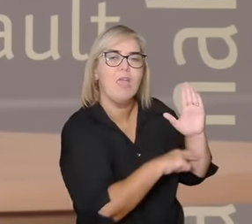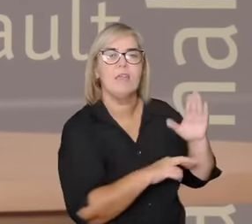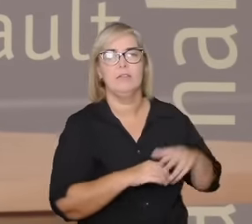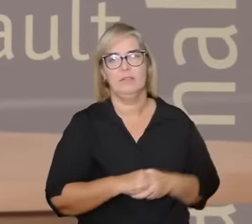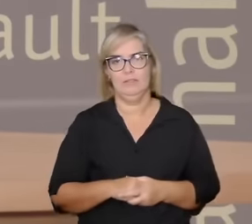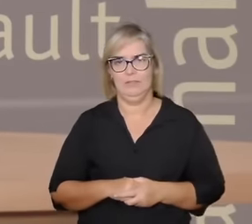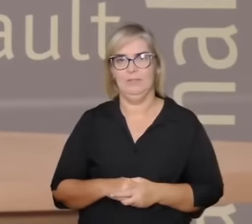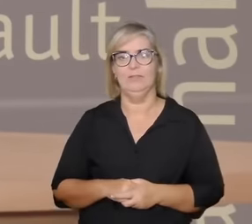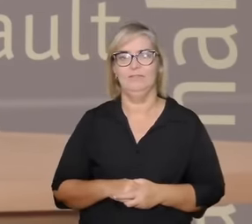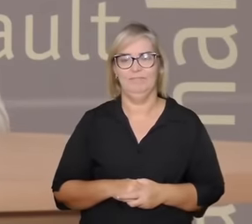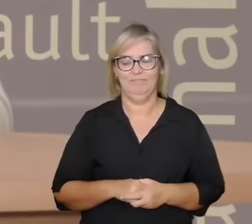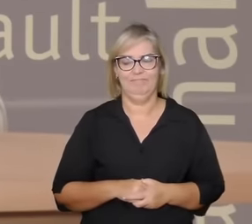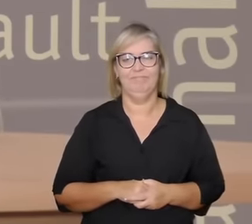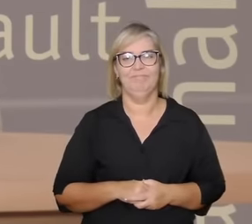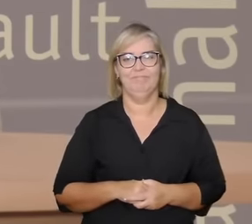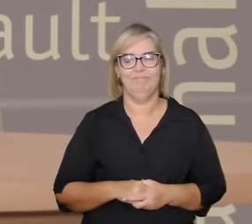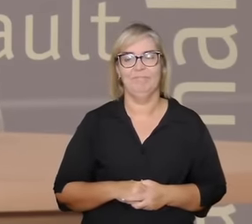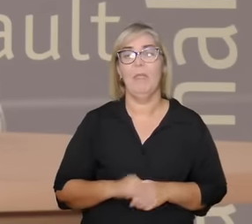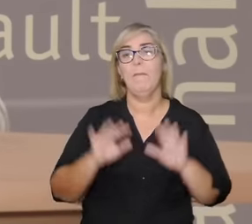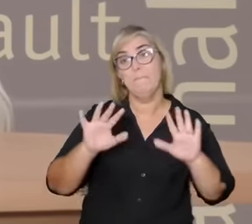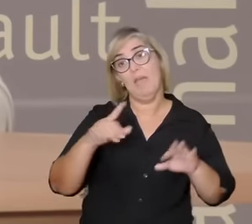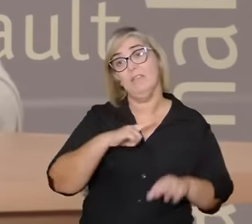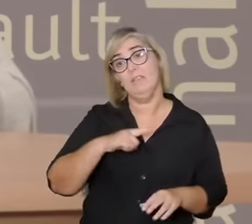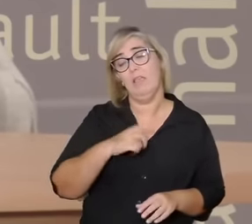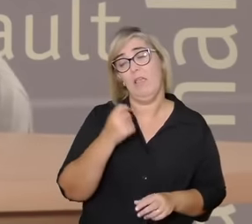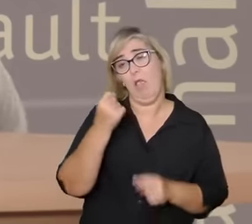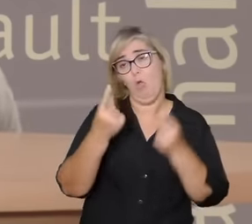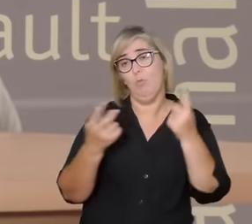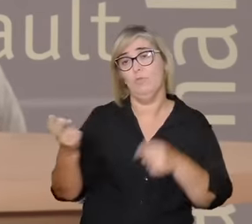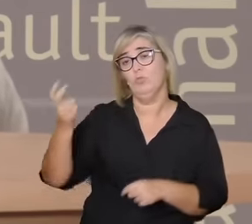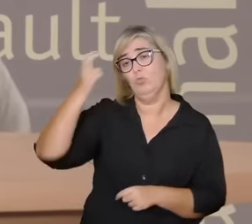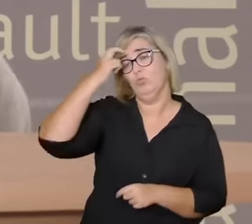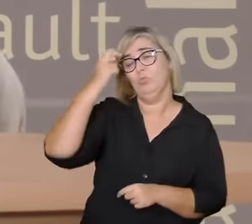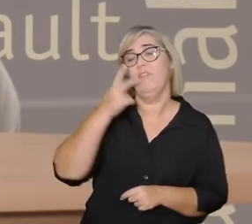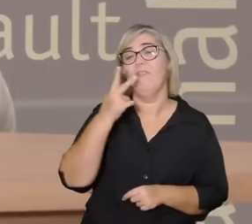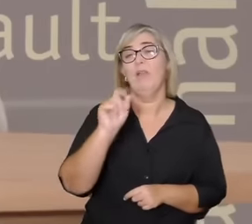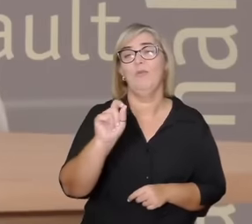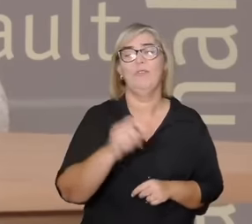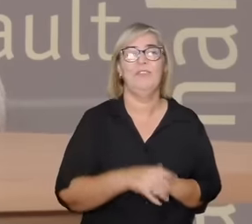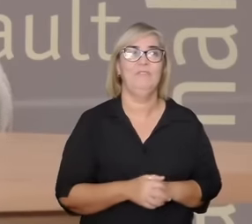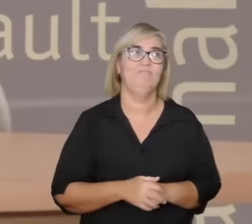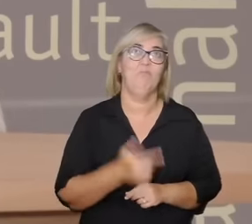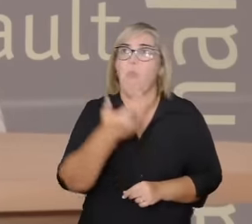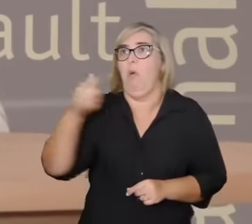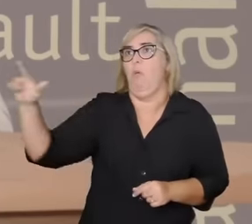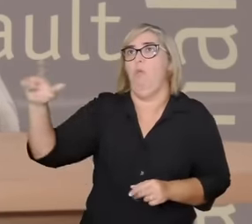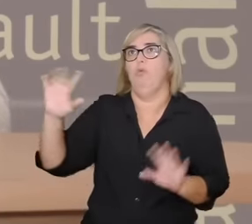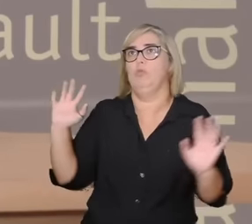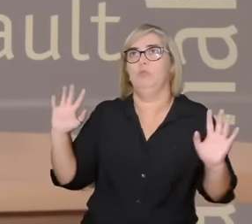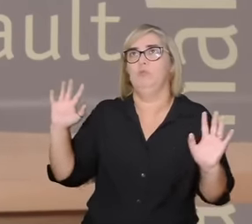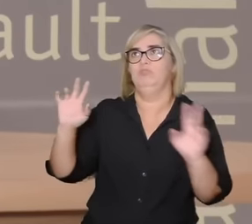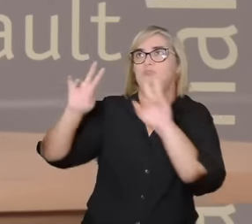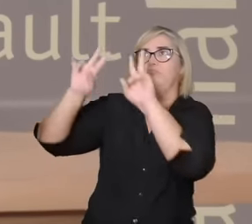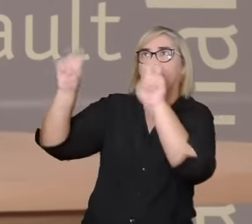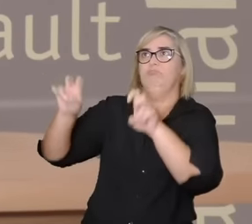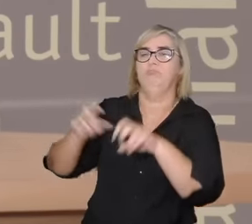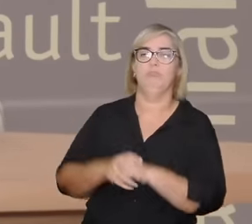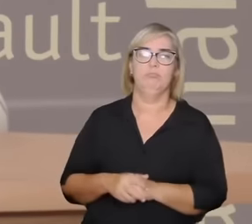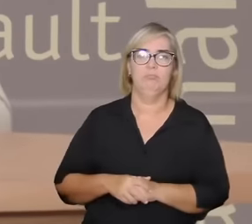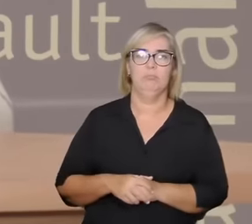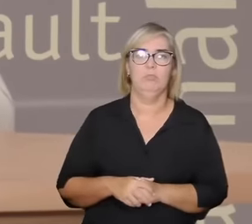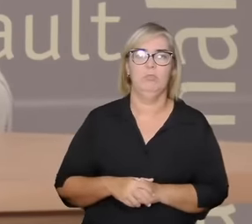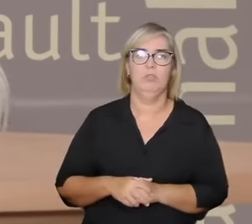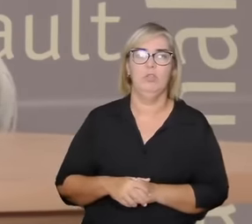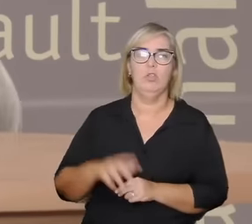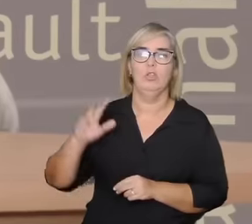em outros arranjos algumas culturas se cultuam muitas coisas muitas forças se cultuam ancestralidade